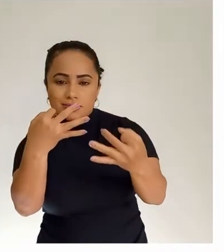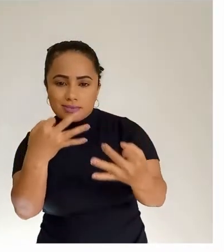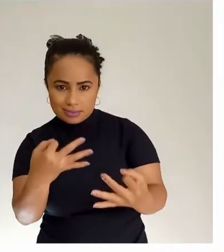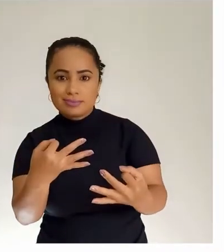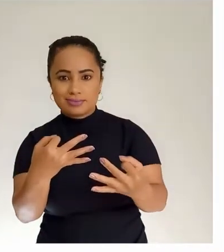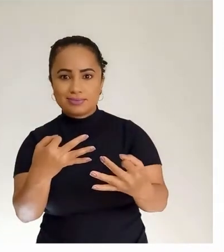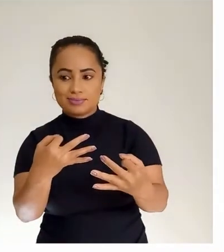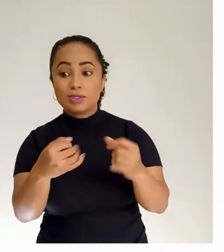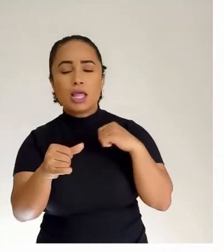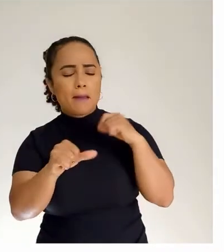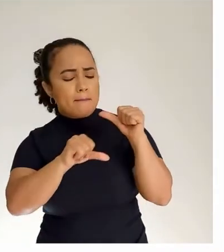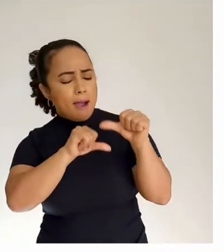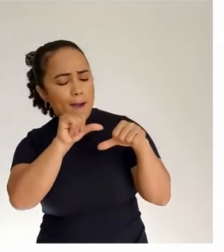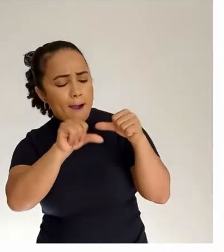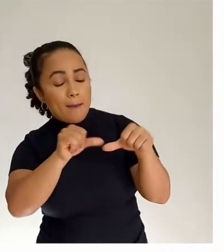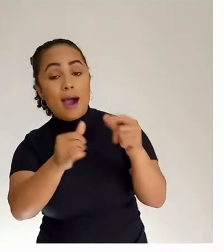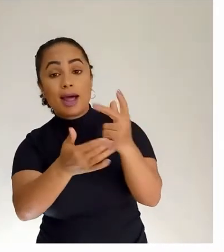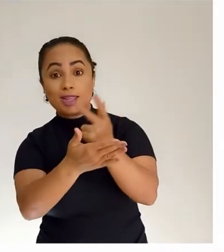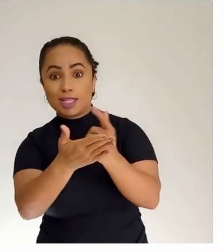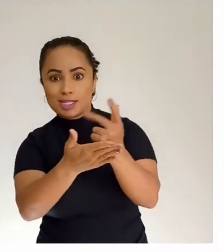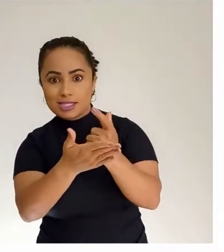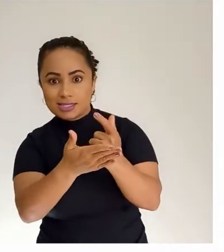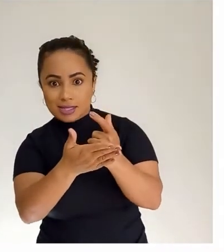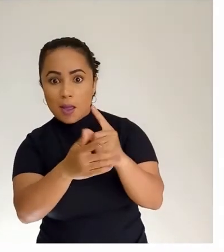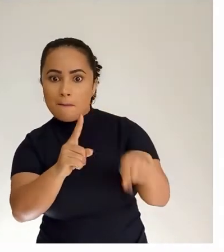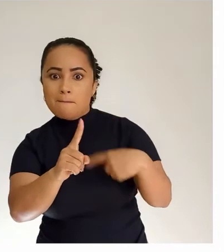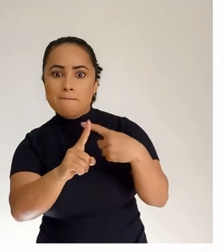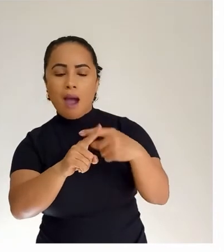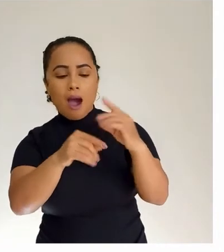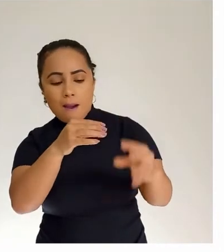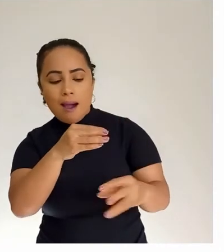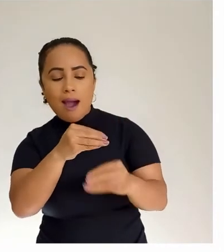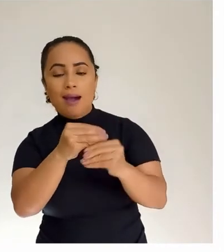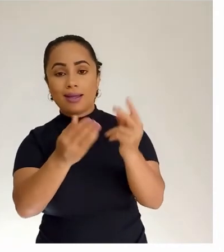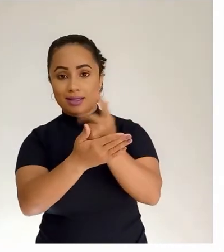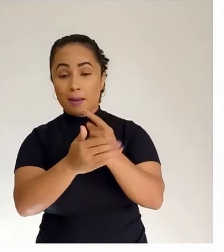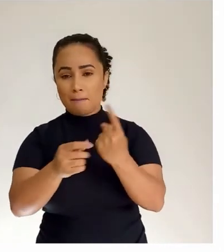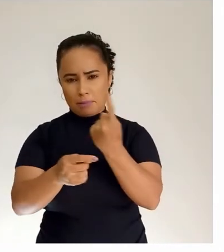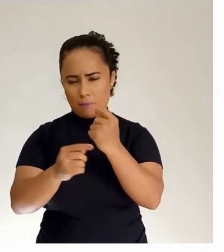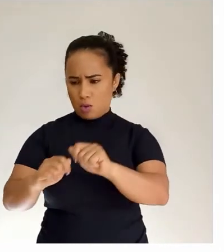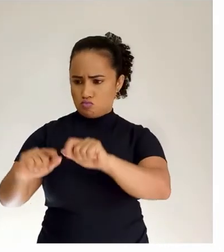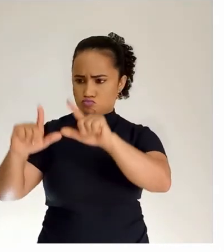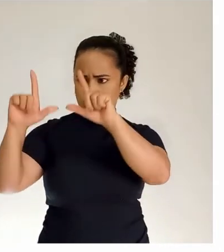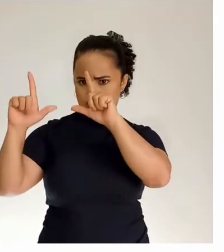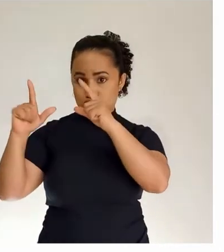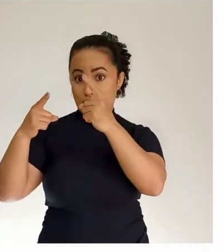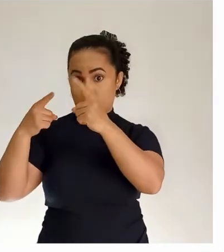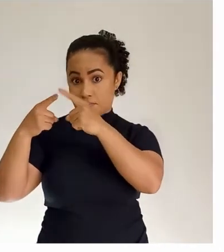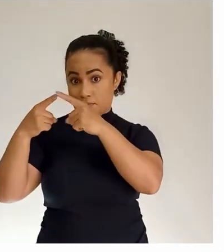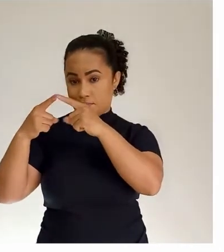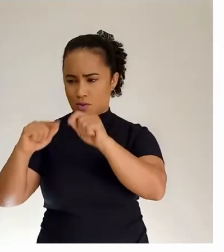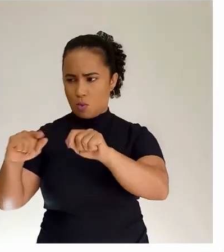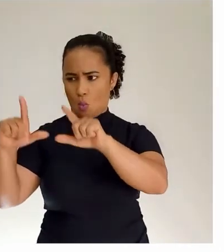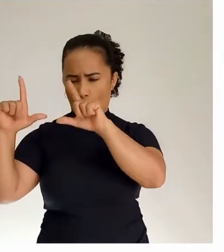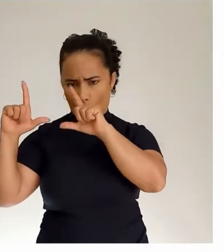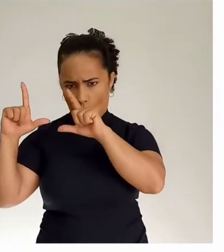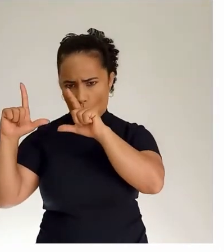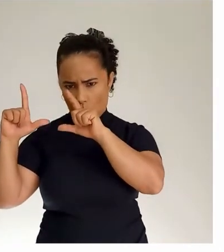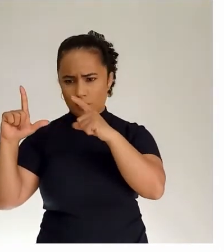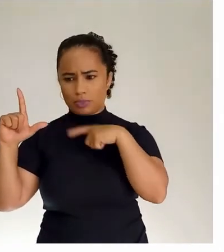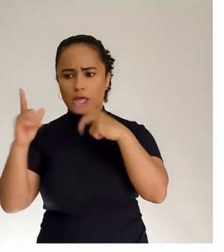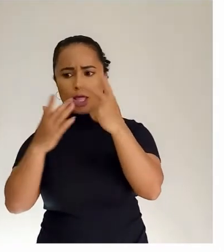desenho e um texto. No primeiro desenho, nós temos o desenho das duas figuras